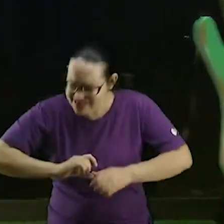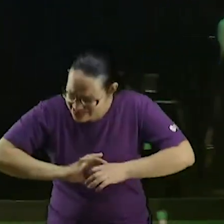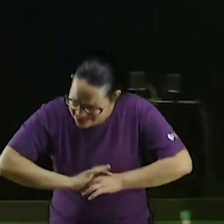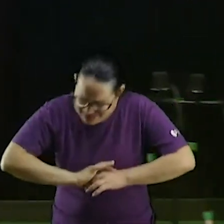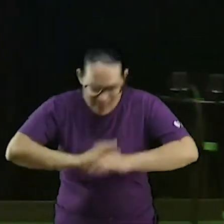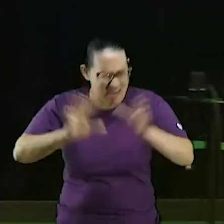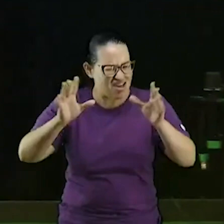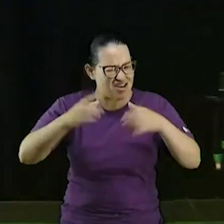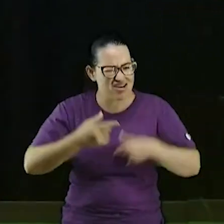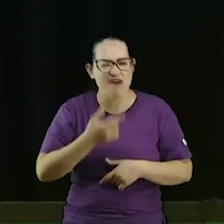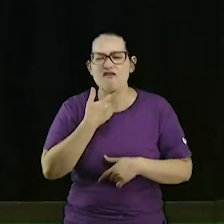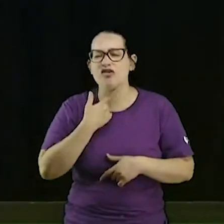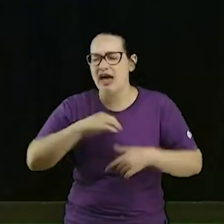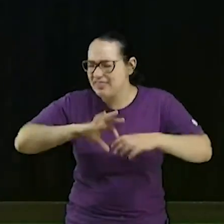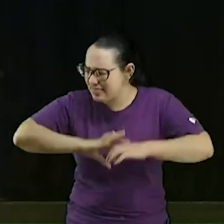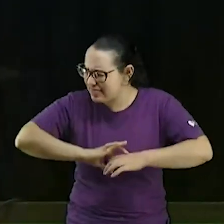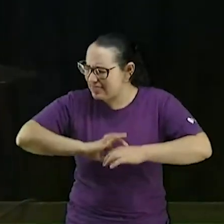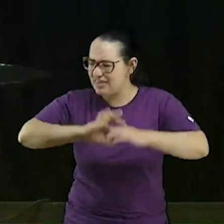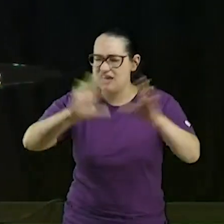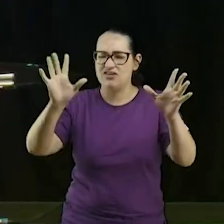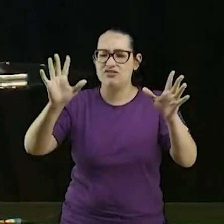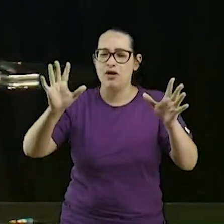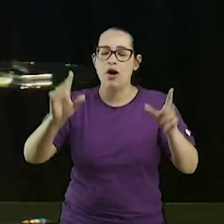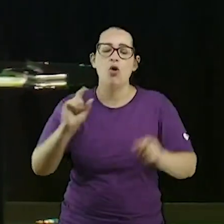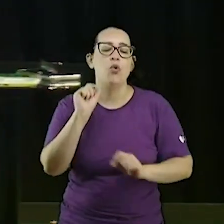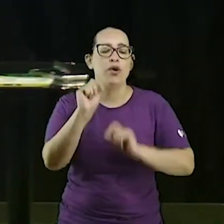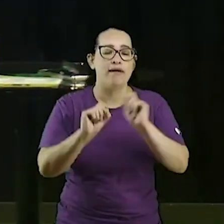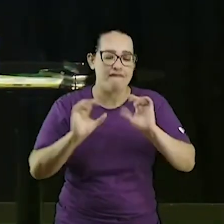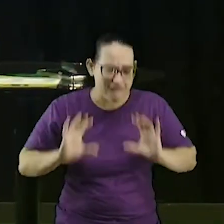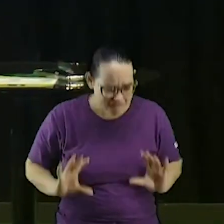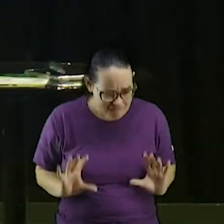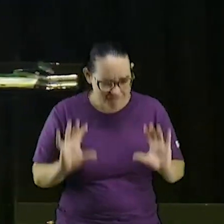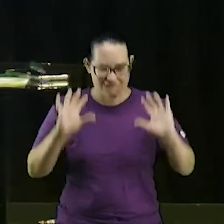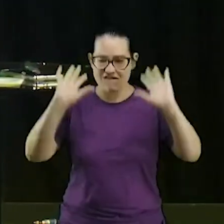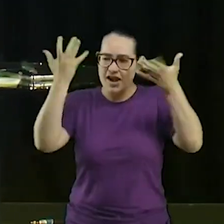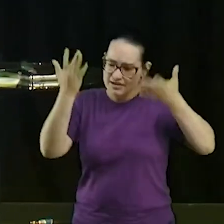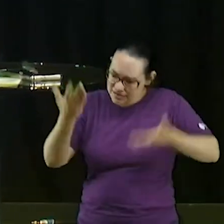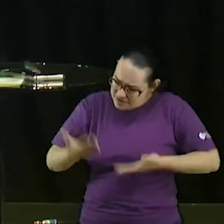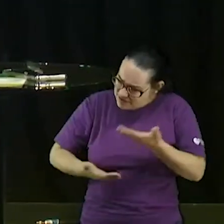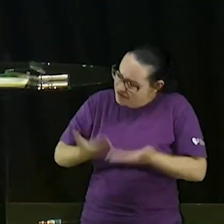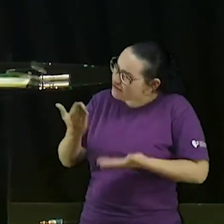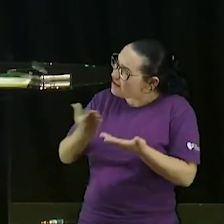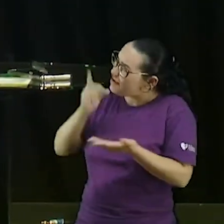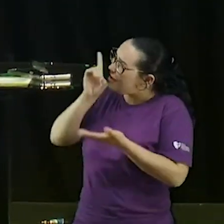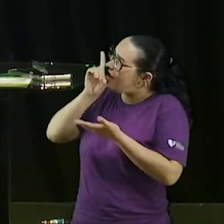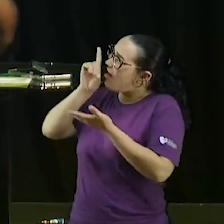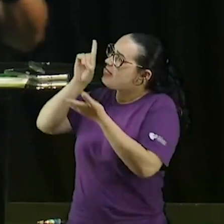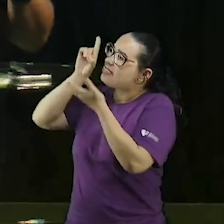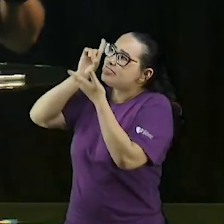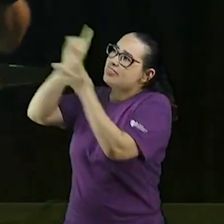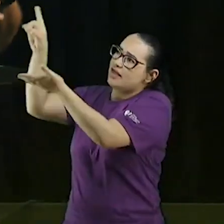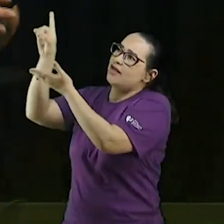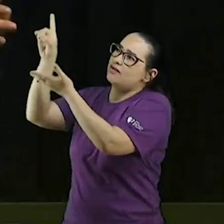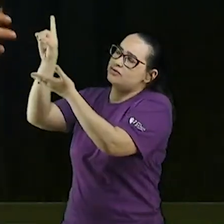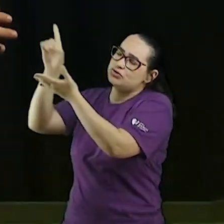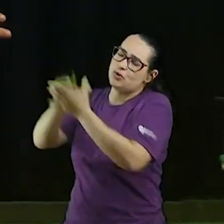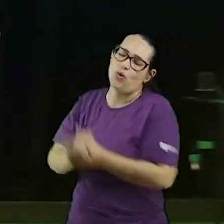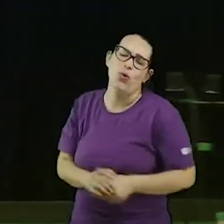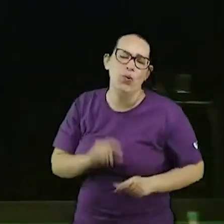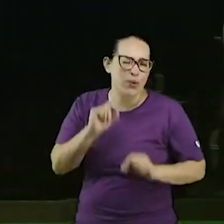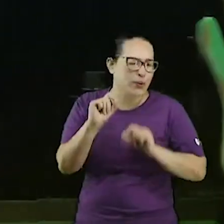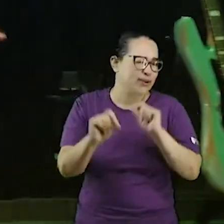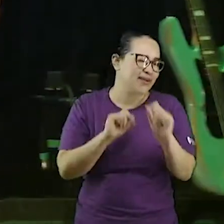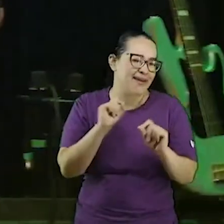meu povo ir para que me celebre uma festa. Existe uma coisa bem mais aventurada,